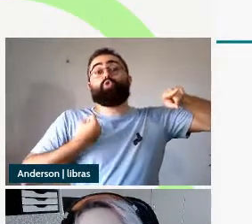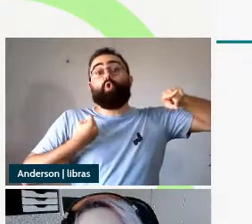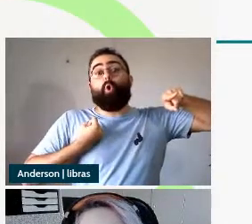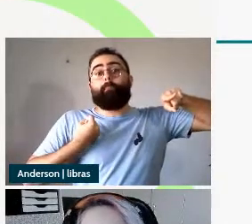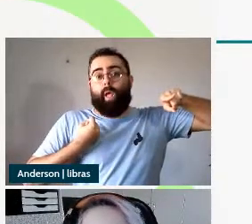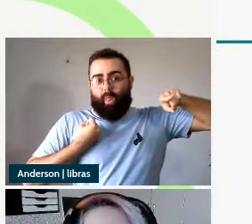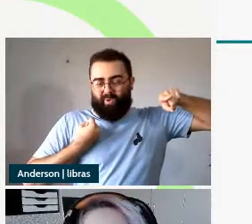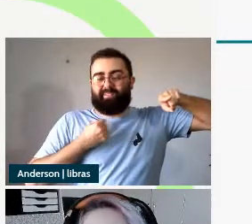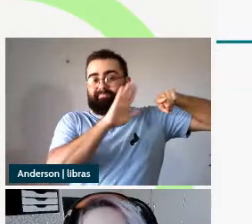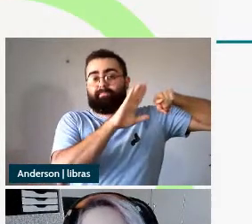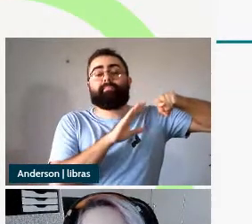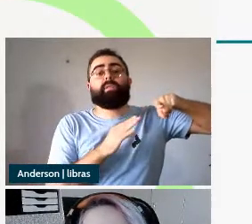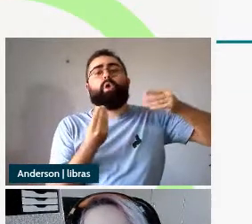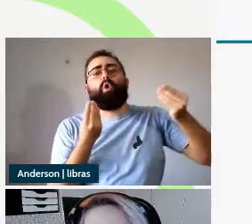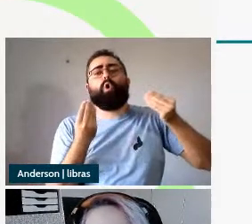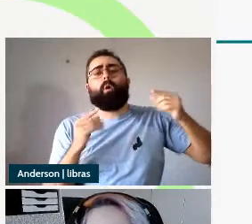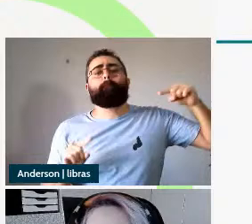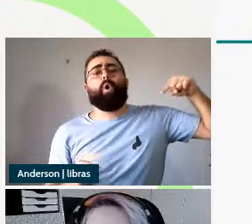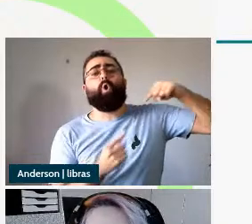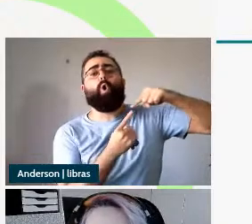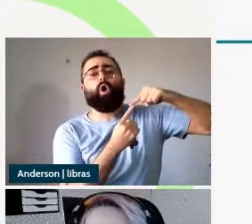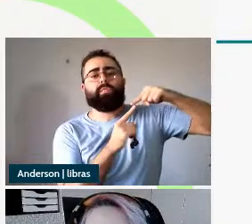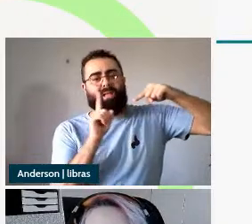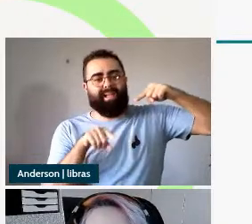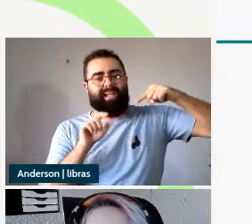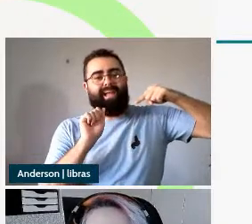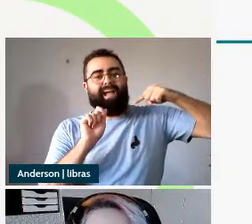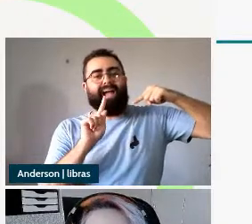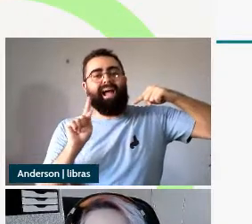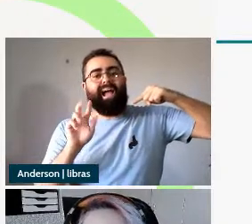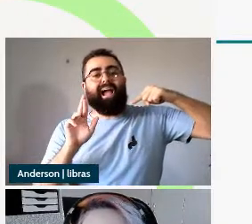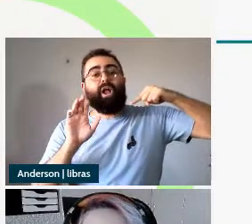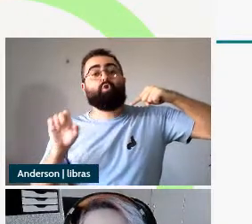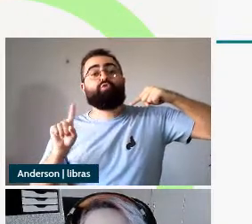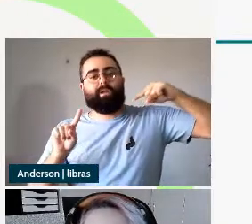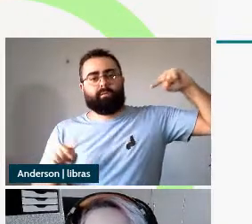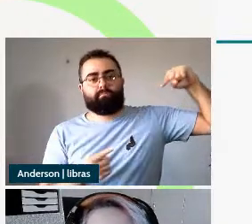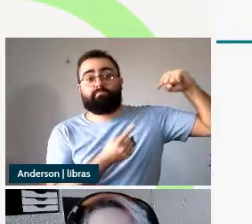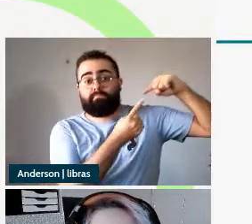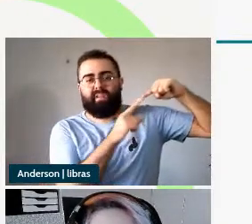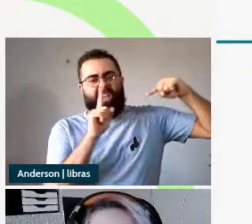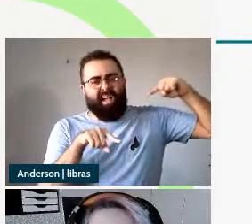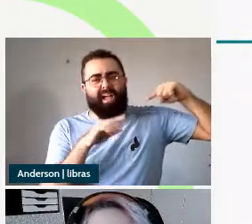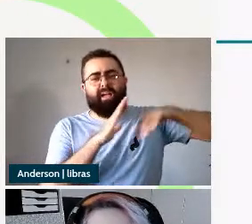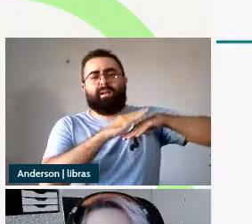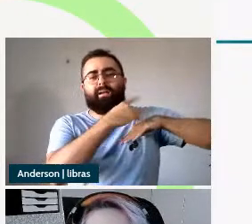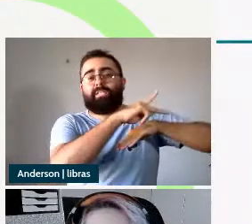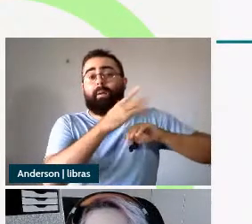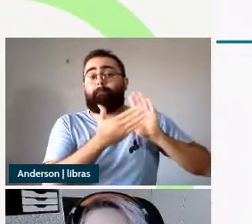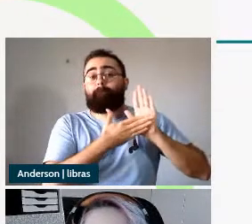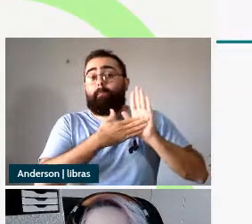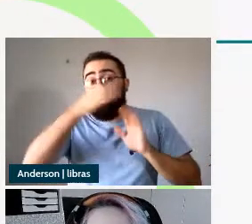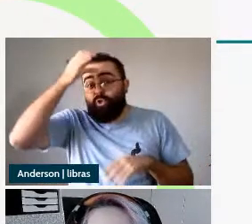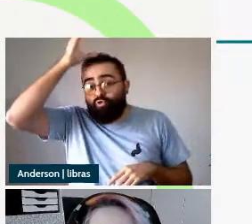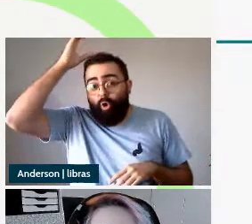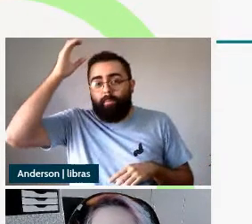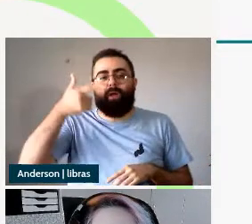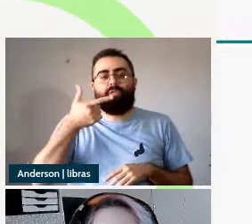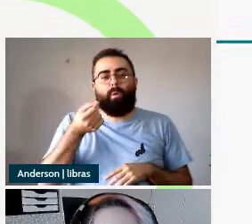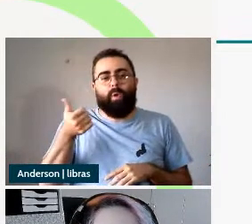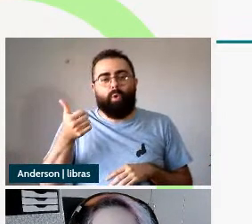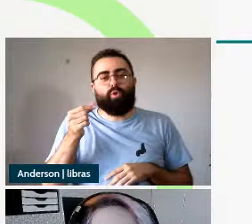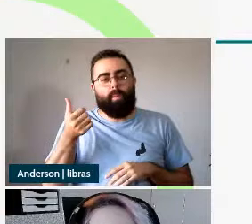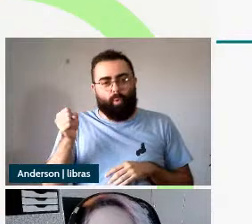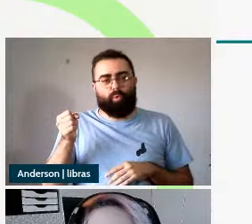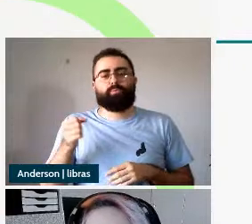realizada via agree que é um fenômeno trazido por Chonsky em 2001 além